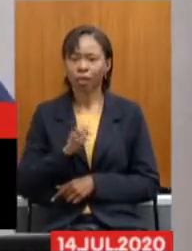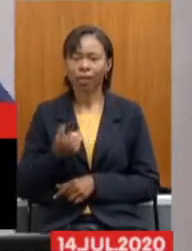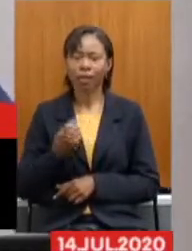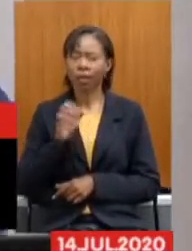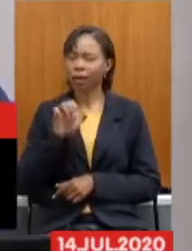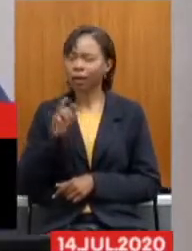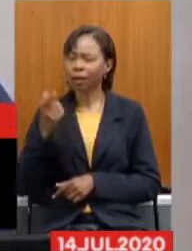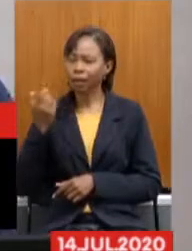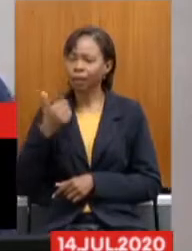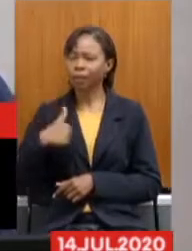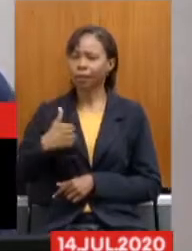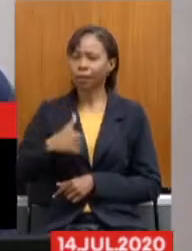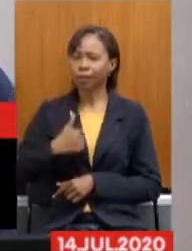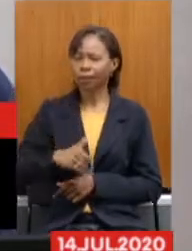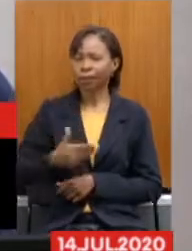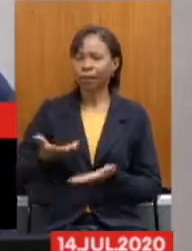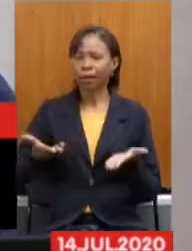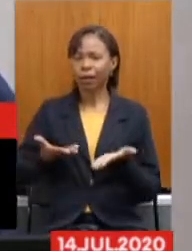Ferrovias,